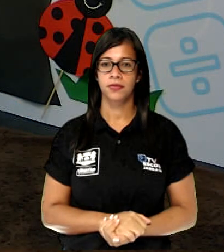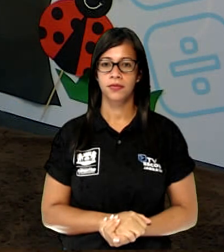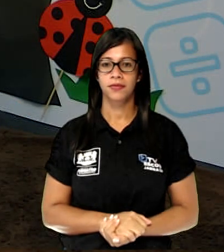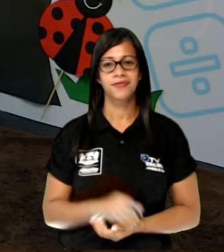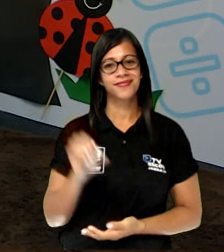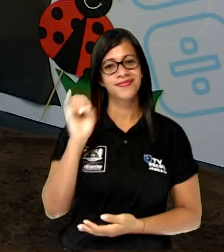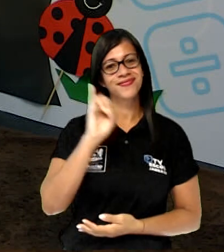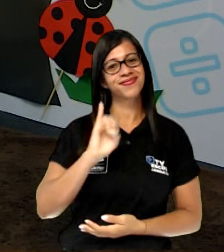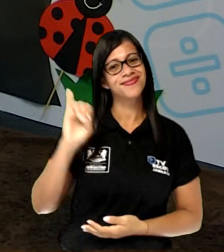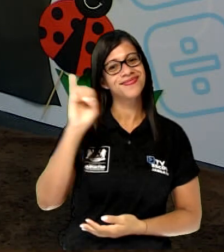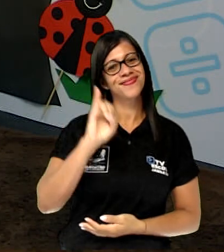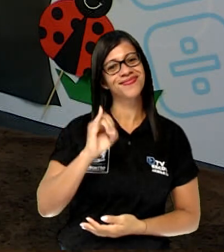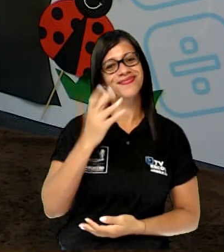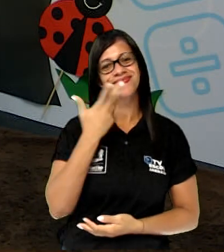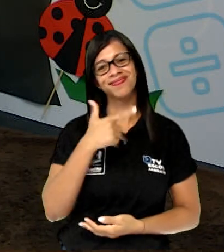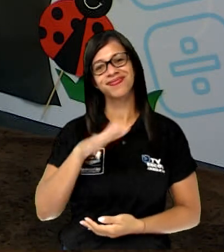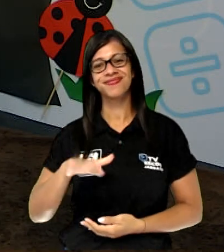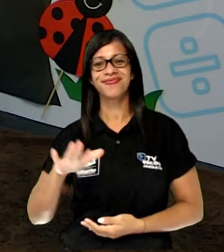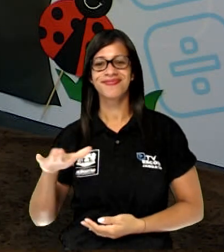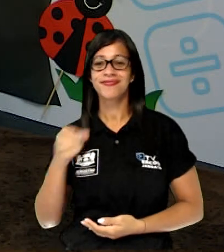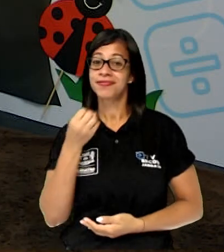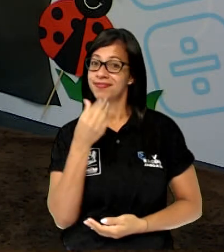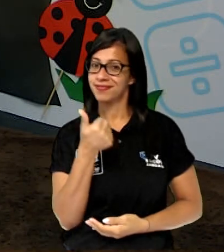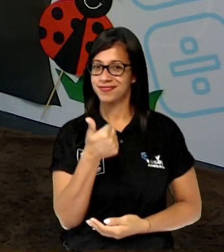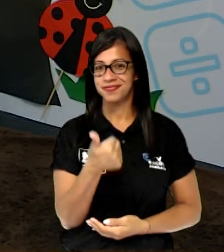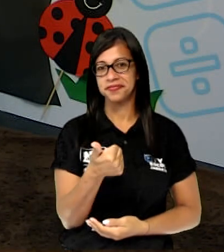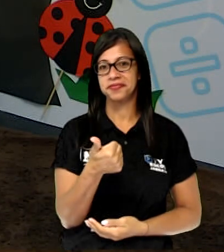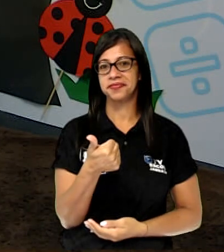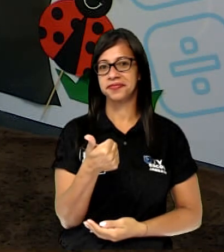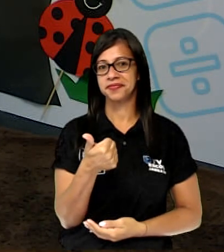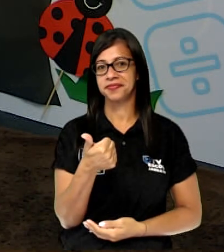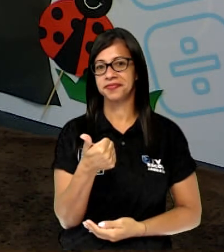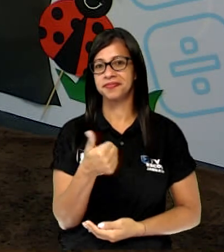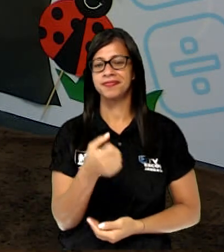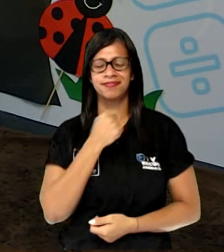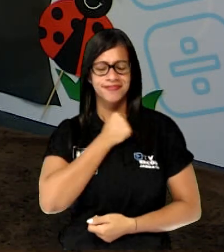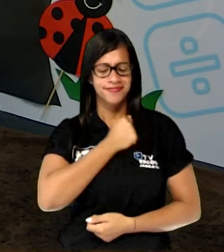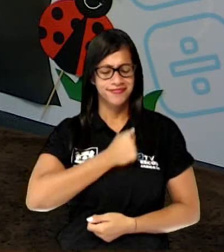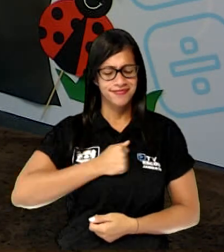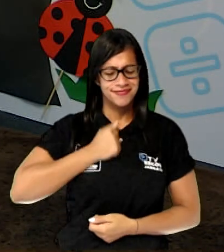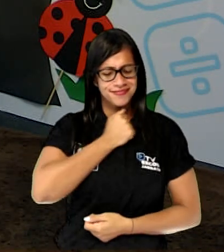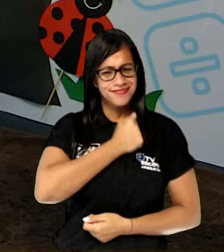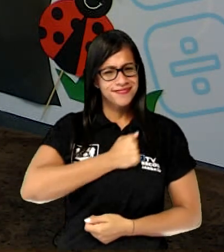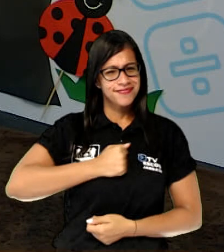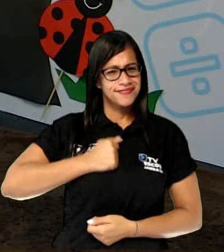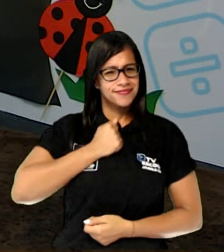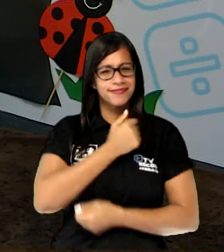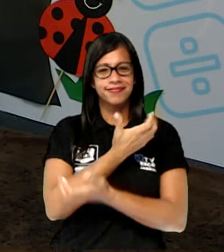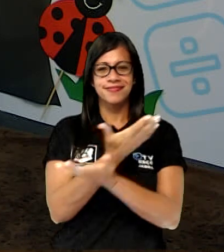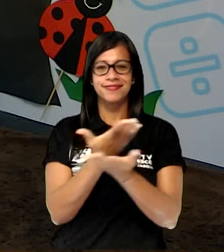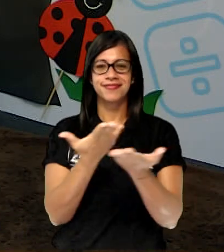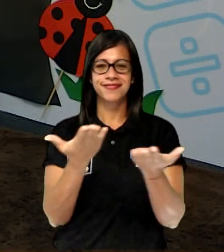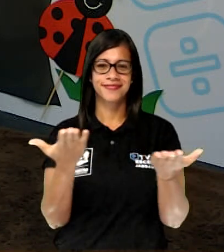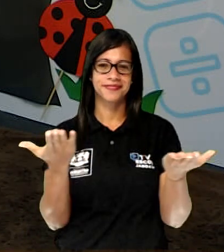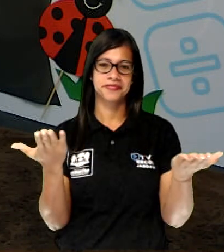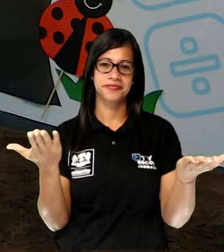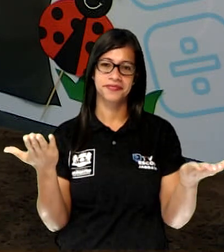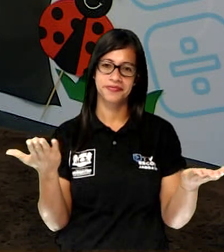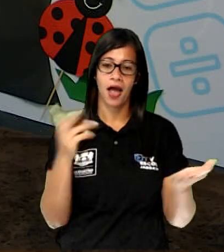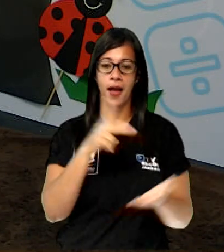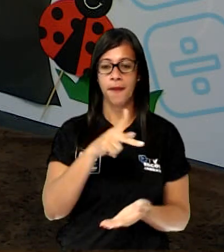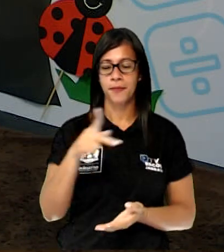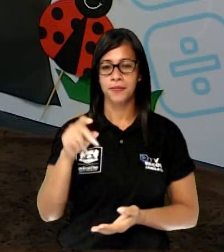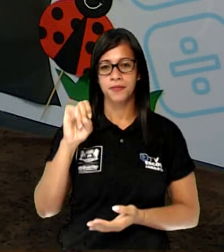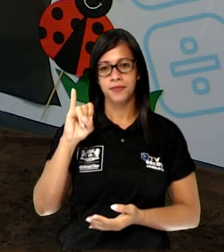Olá, crianças! Tudo bem? Eu estava com a saudade imensa de todos vocês. Sou a